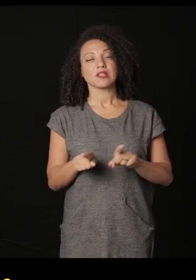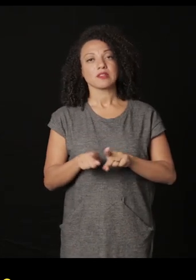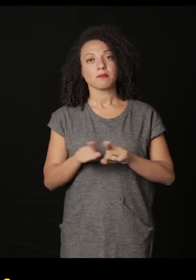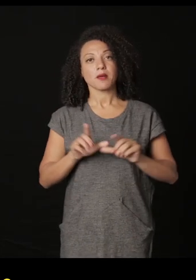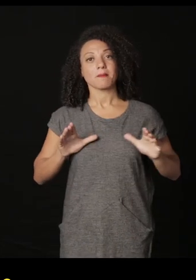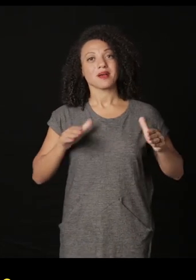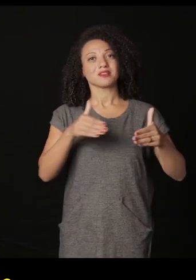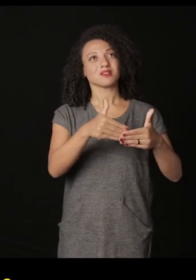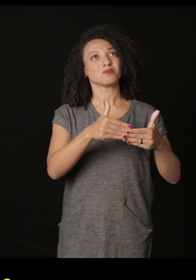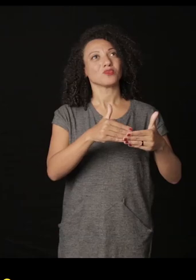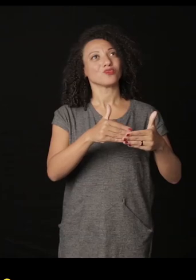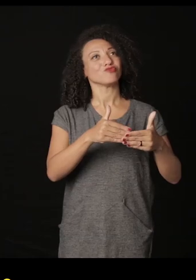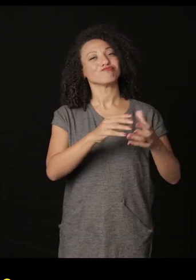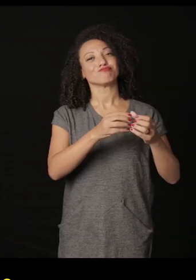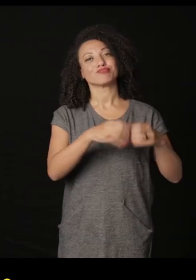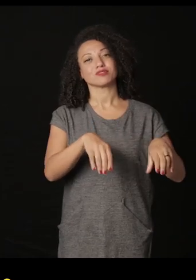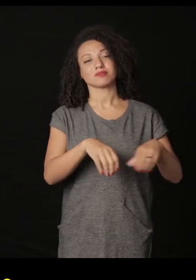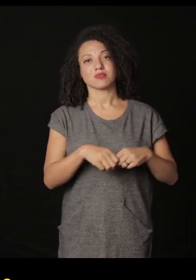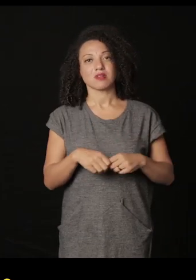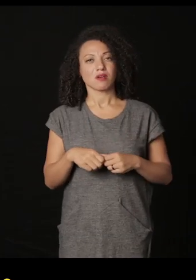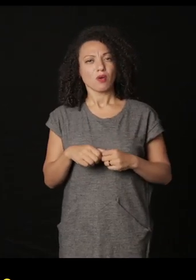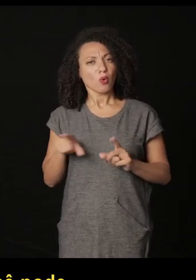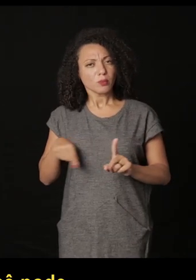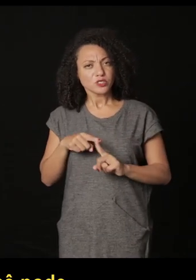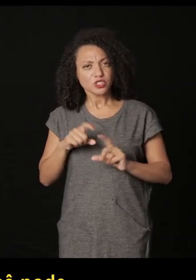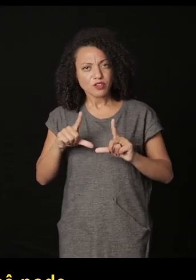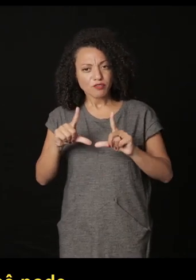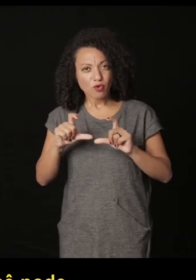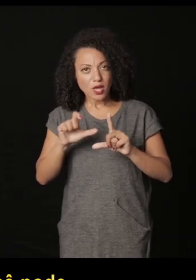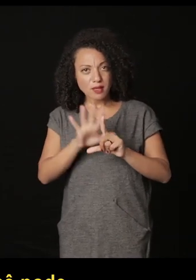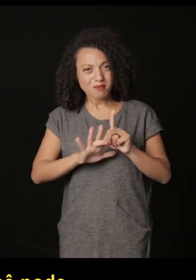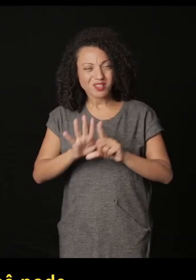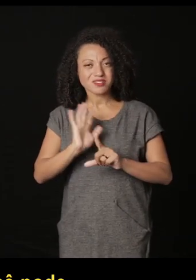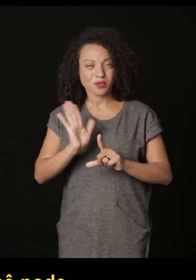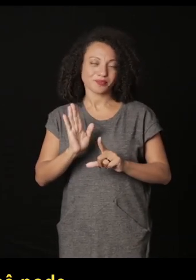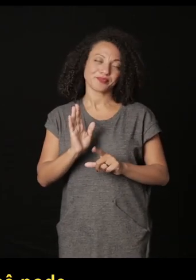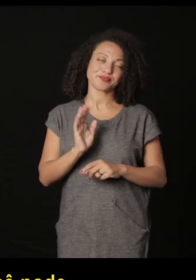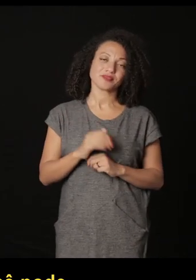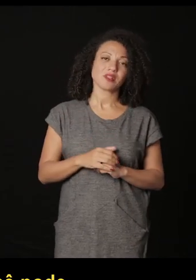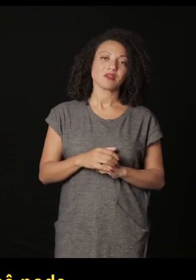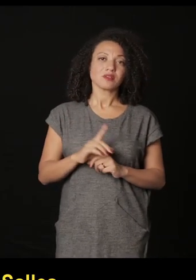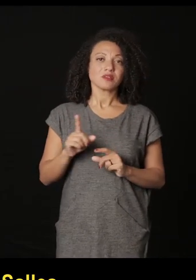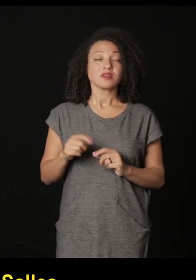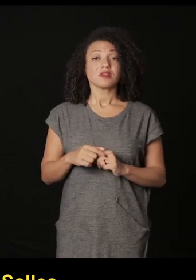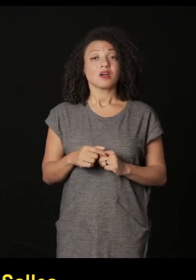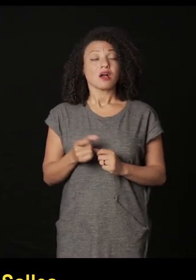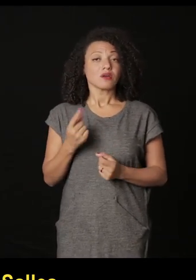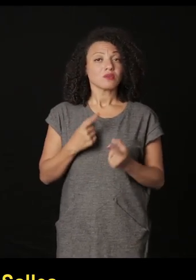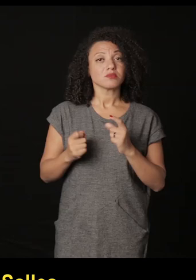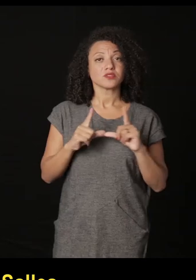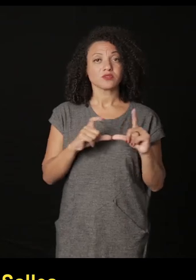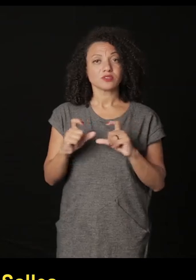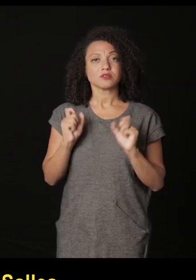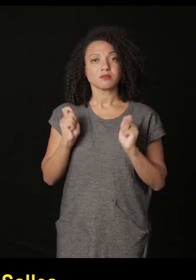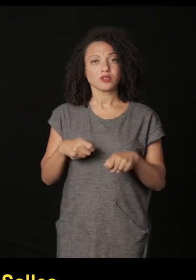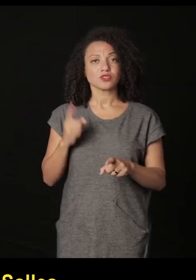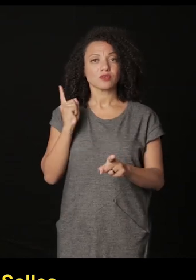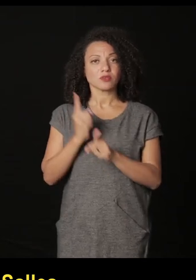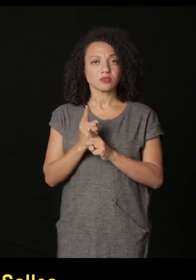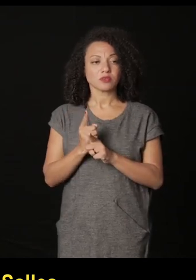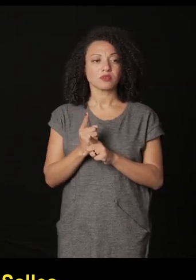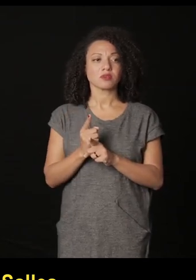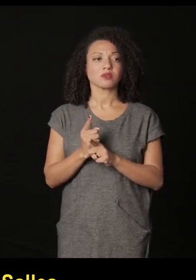o dano ao patrimônio e não a imagem propriamente dita algumas dessas fotografias você pode encontrar por exemplo no arquivo do